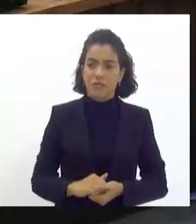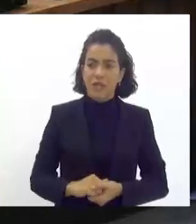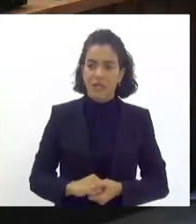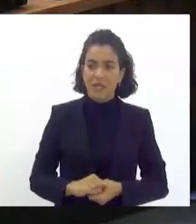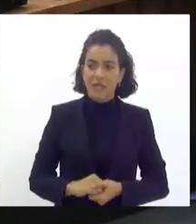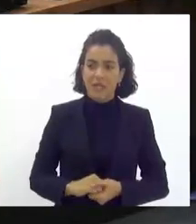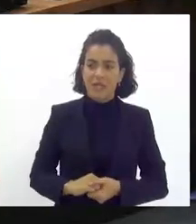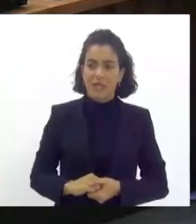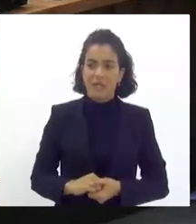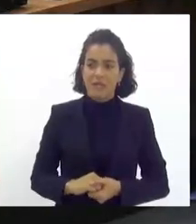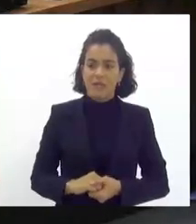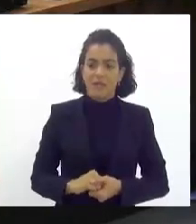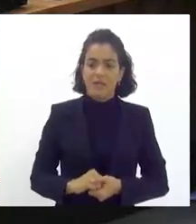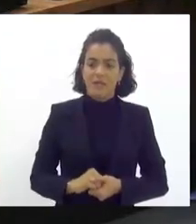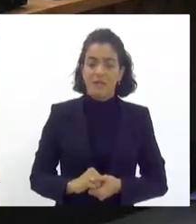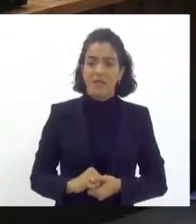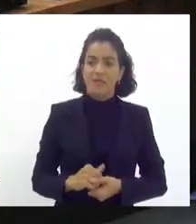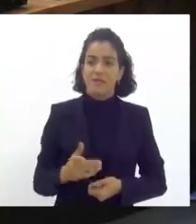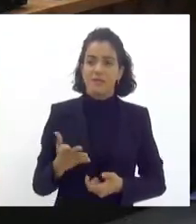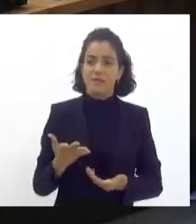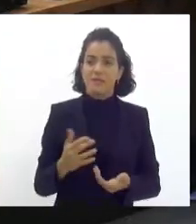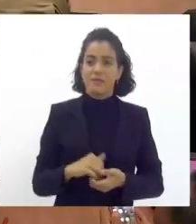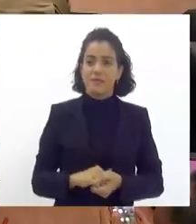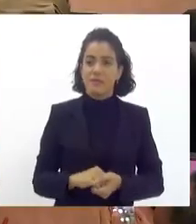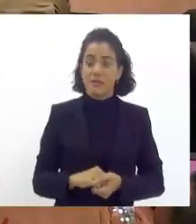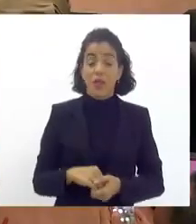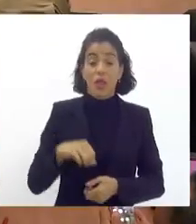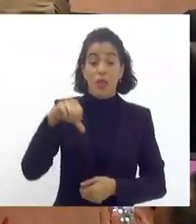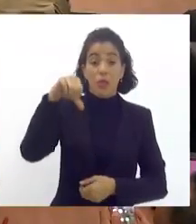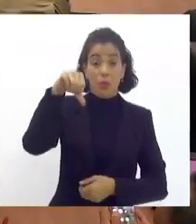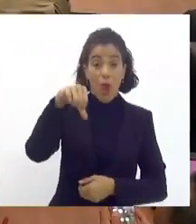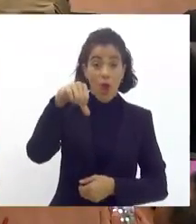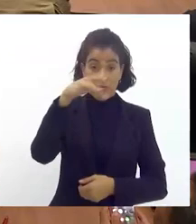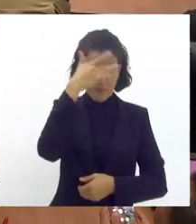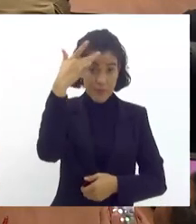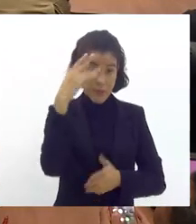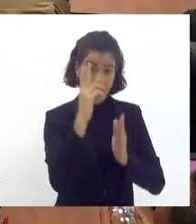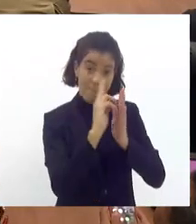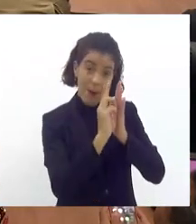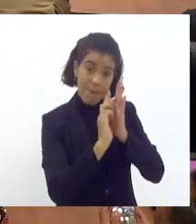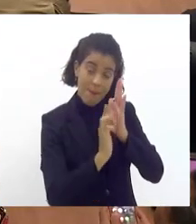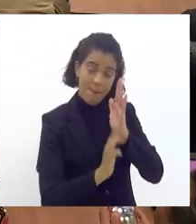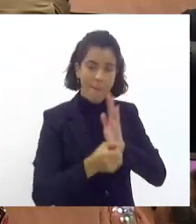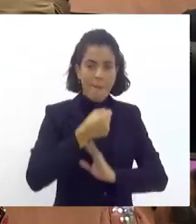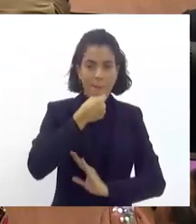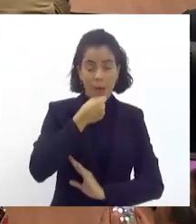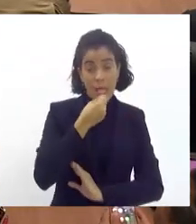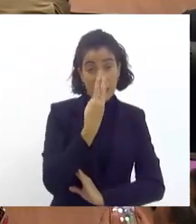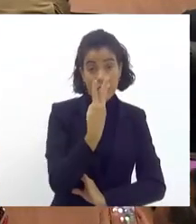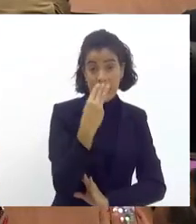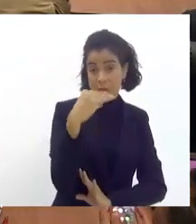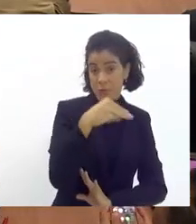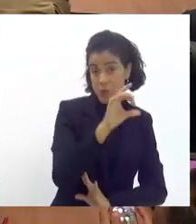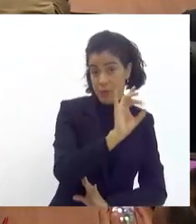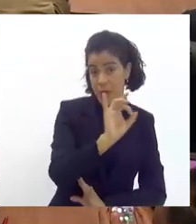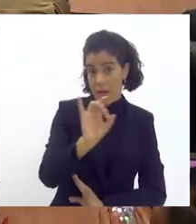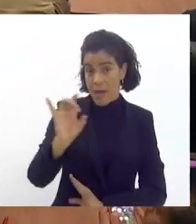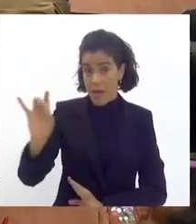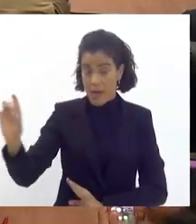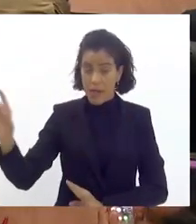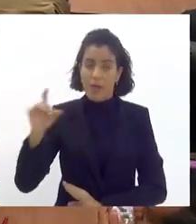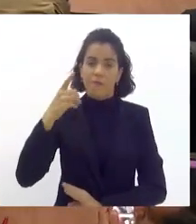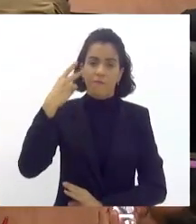e também já deixar registrado que a gente tem nove oradores inscritos tentar trabalhar um tempo de três minutos para cada um vereador